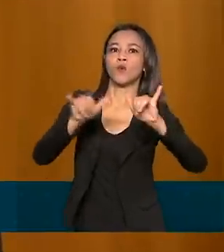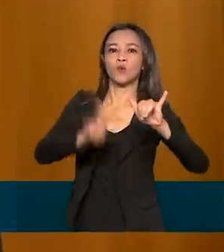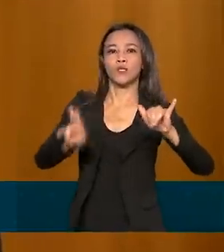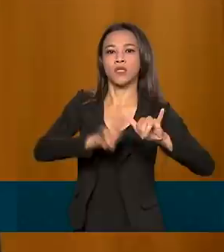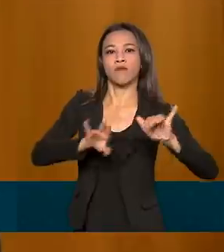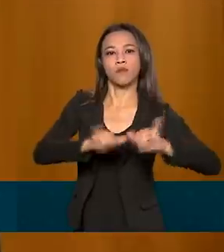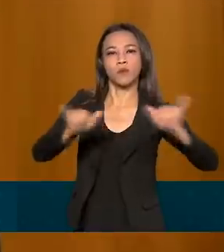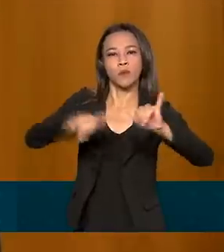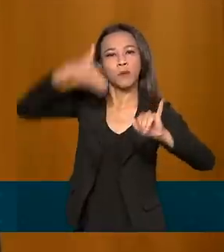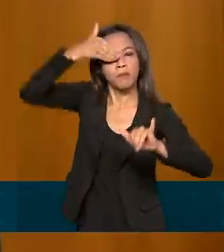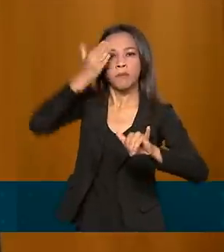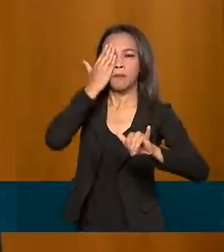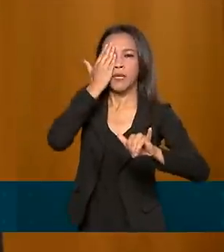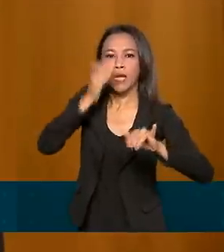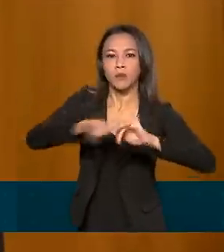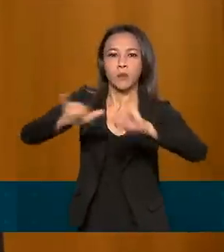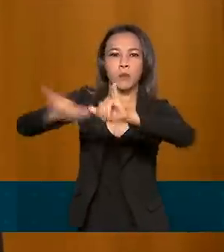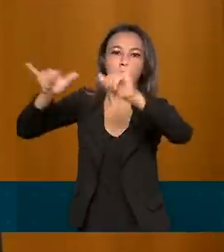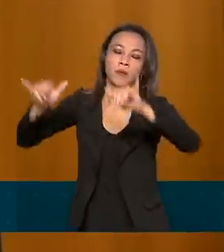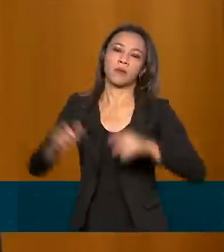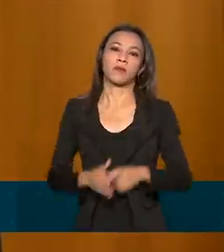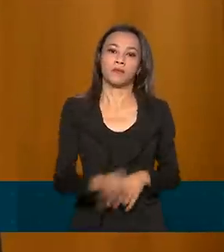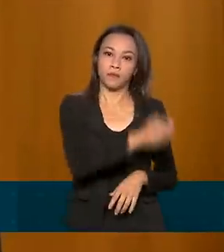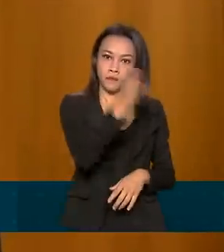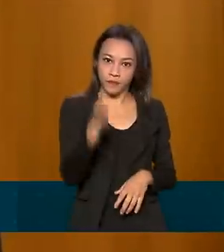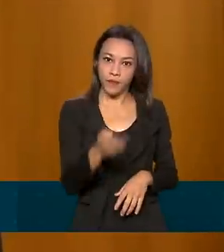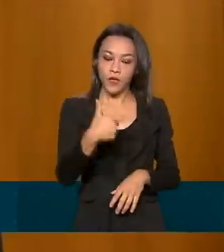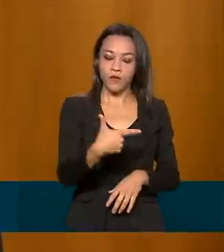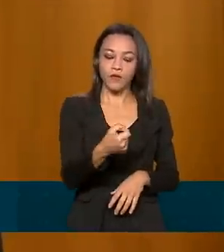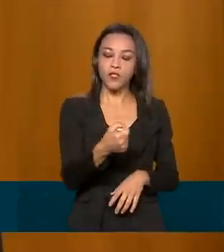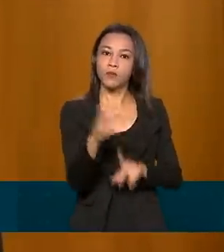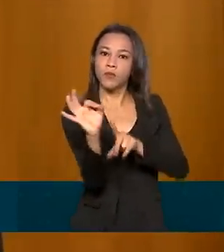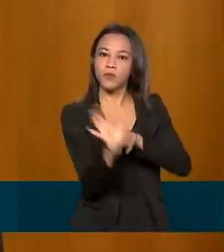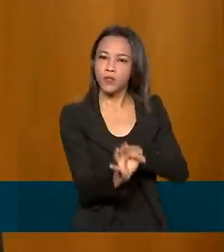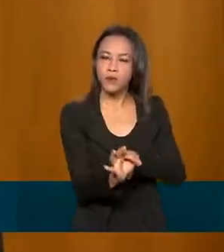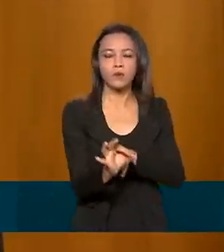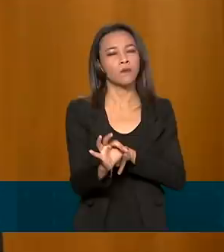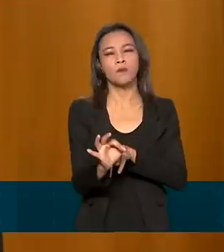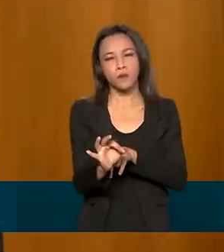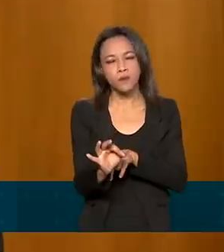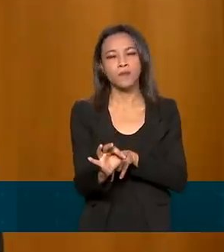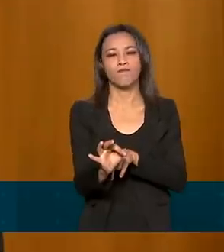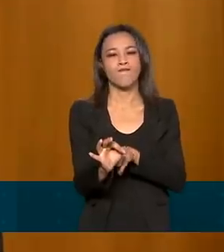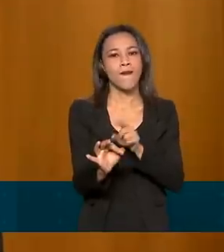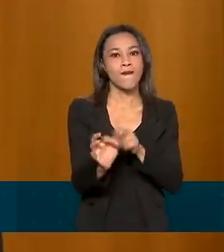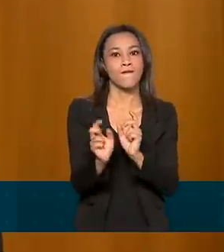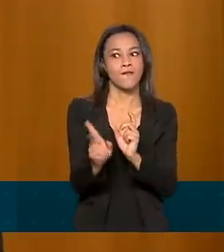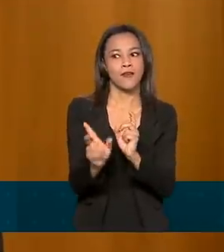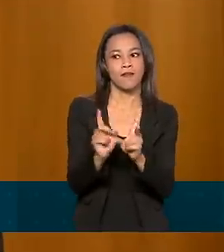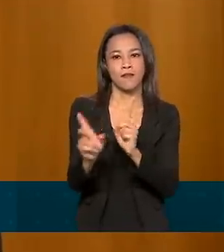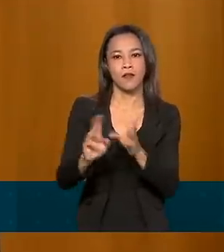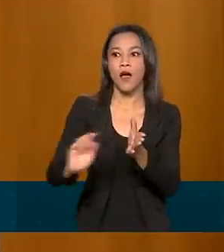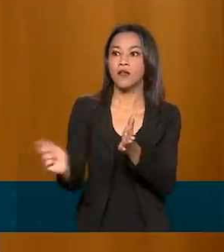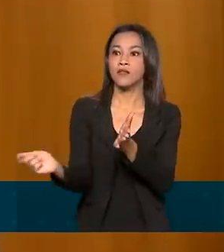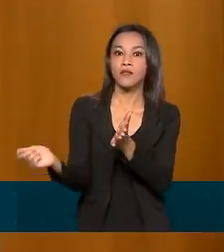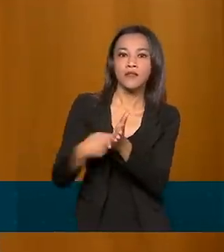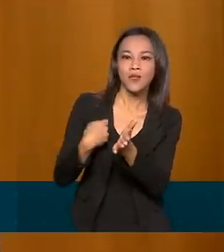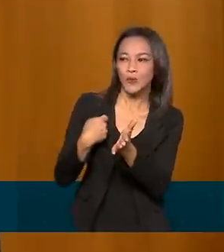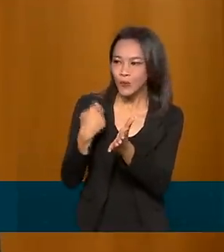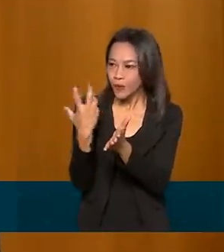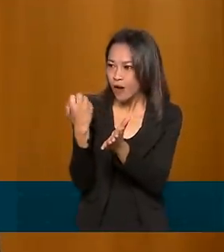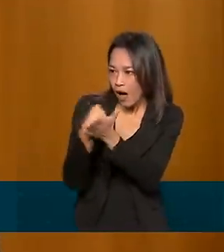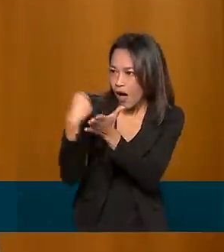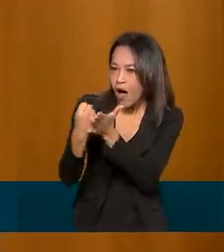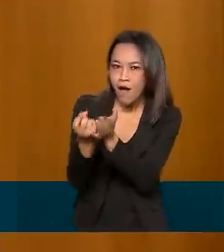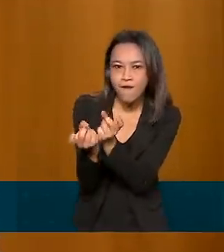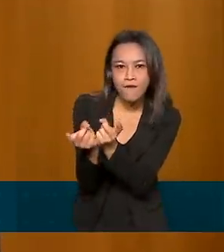20% monetiza com venda de assinatura de conteúdo